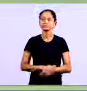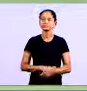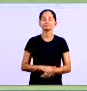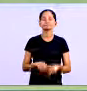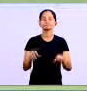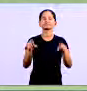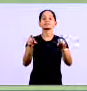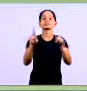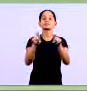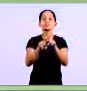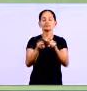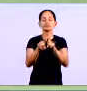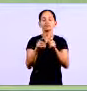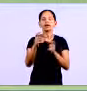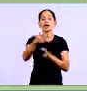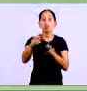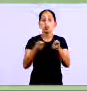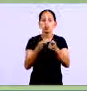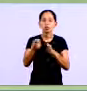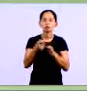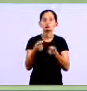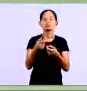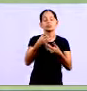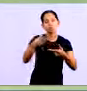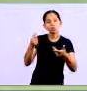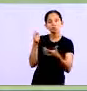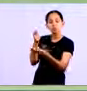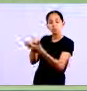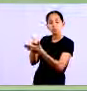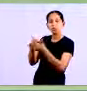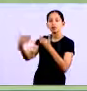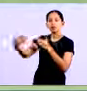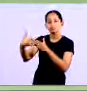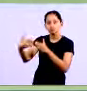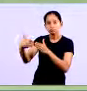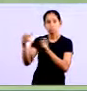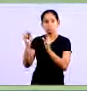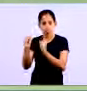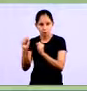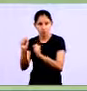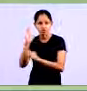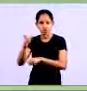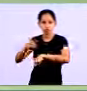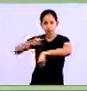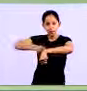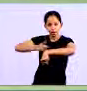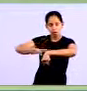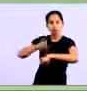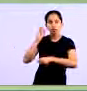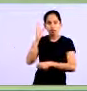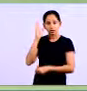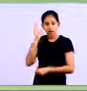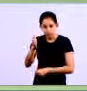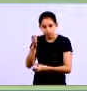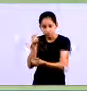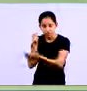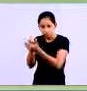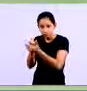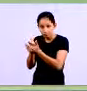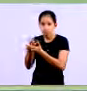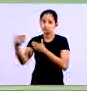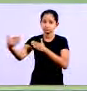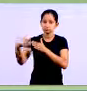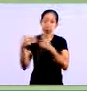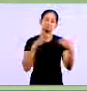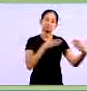investimentos feitos Então assim O controle de estoque Ele propicia Que você saiba Que aquilo que você comprou Realmente está lá Que deveria